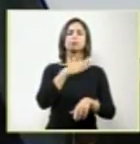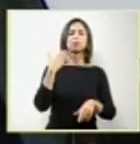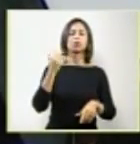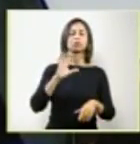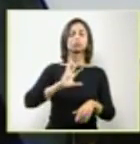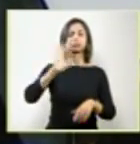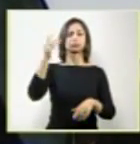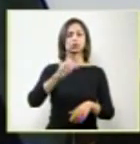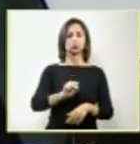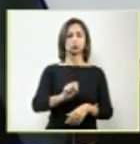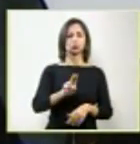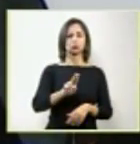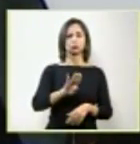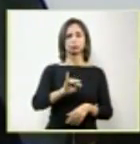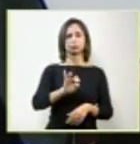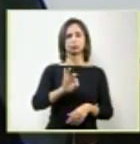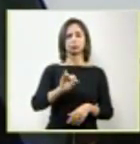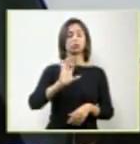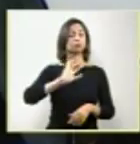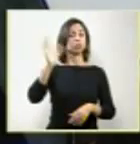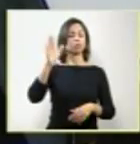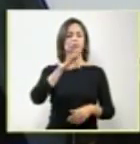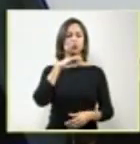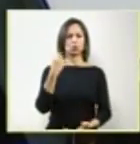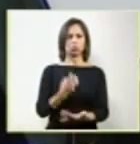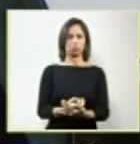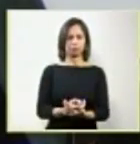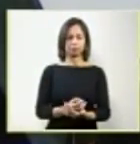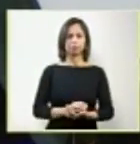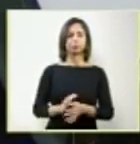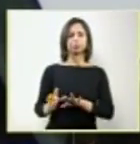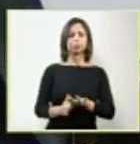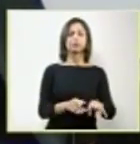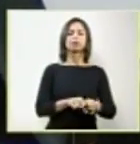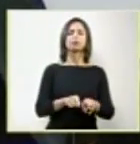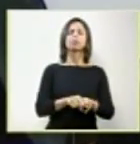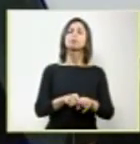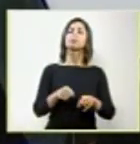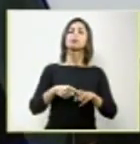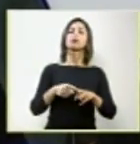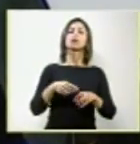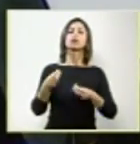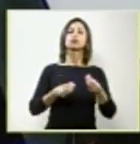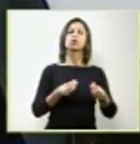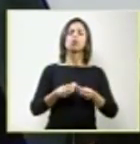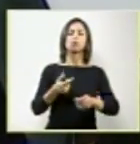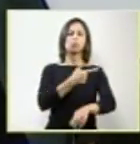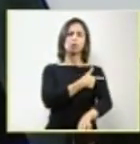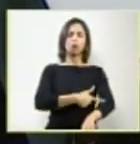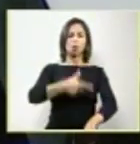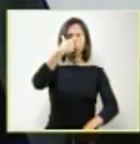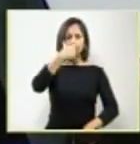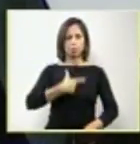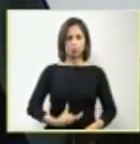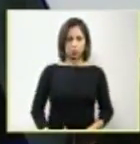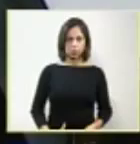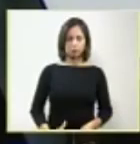mestre em Neurociências e Comportamento, professor adjunto